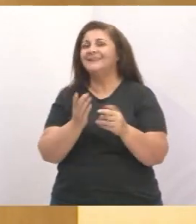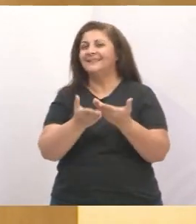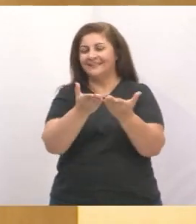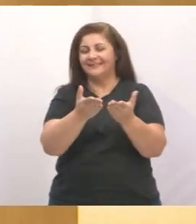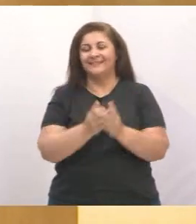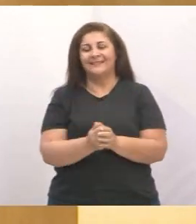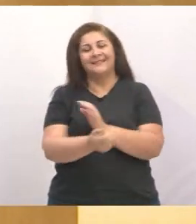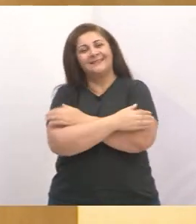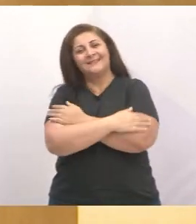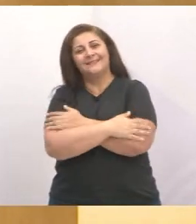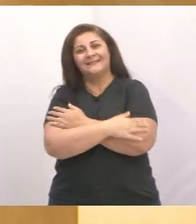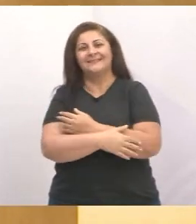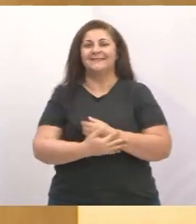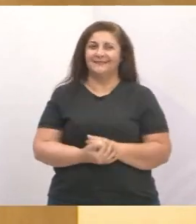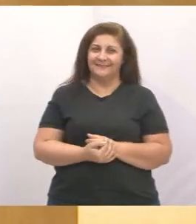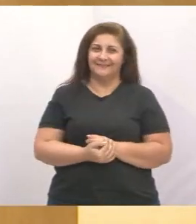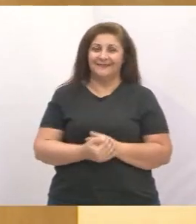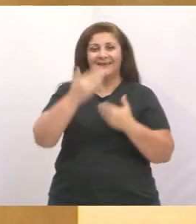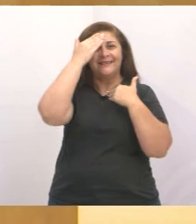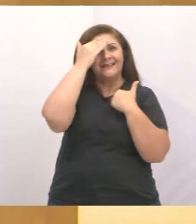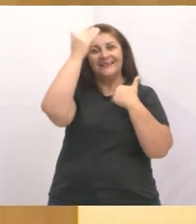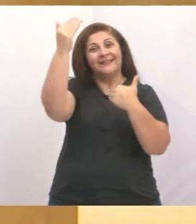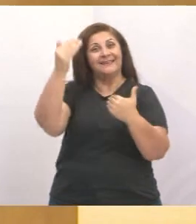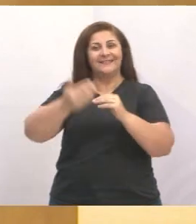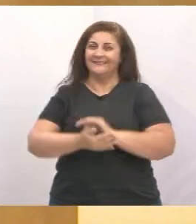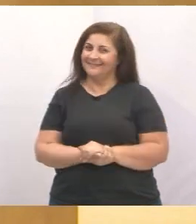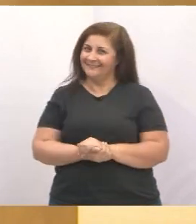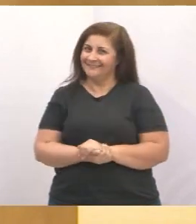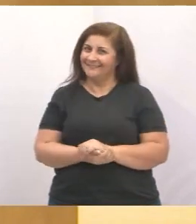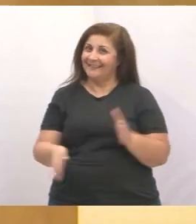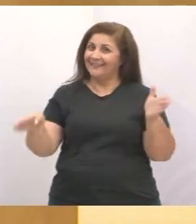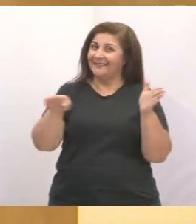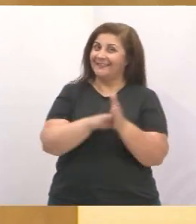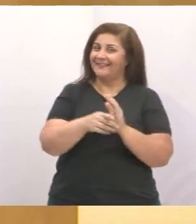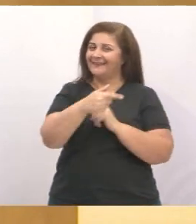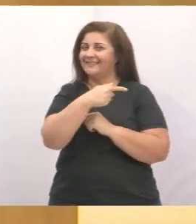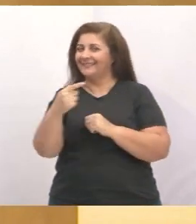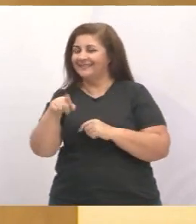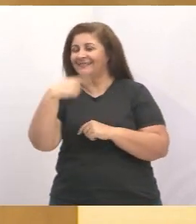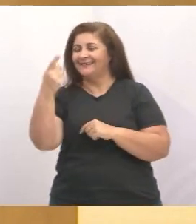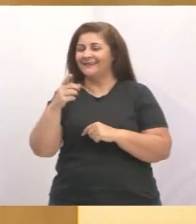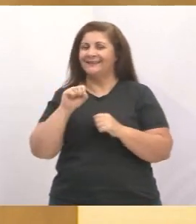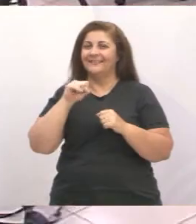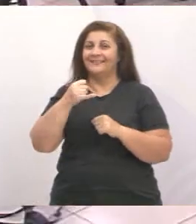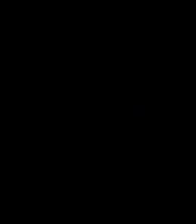Um grande abraço e muito obrigado. E até semana que vem, se Deus quiser.